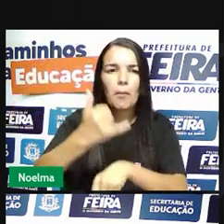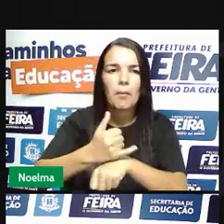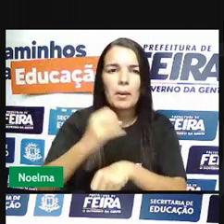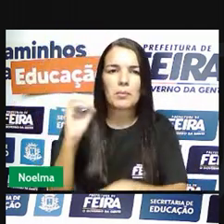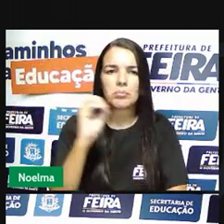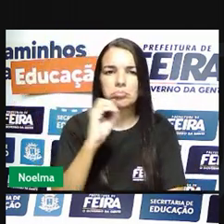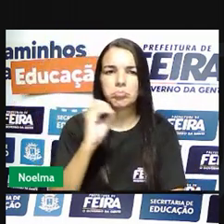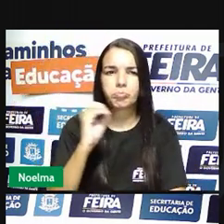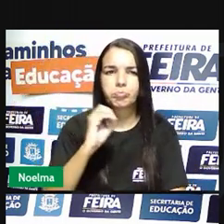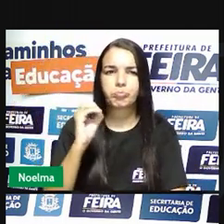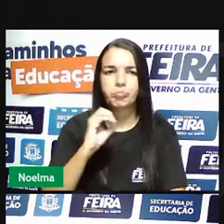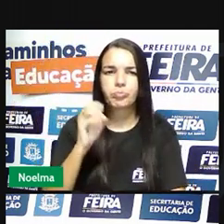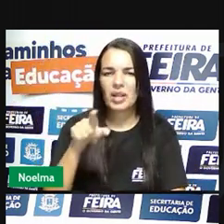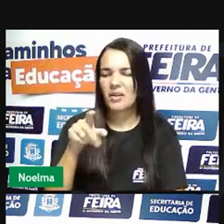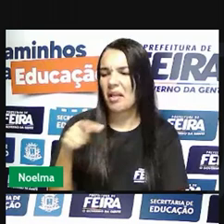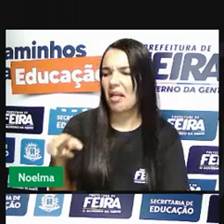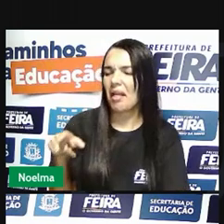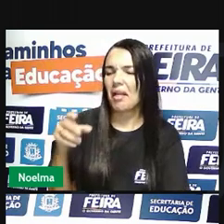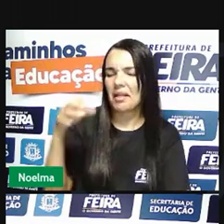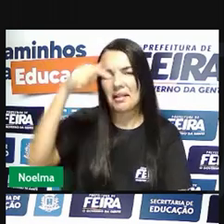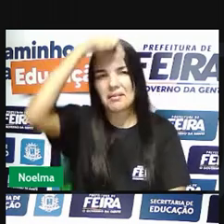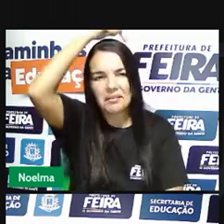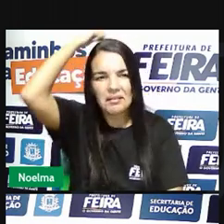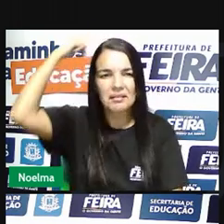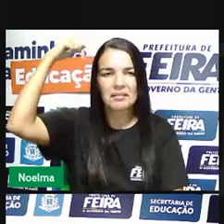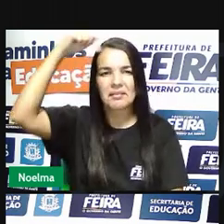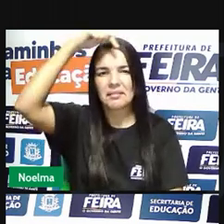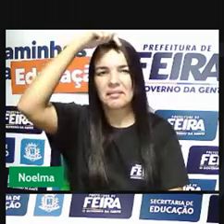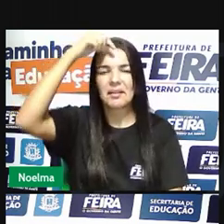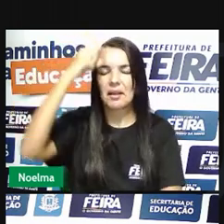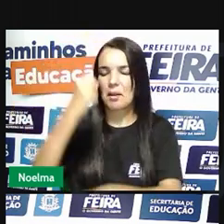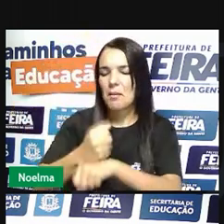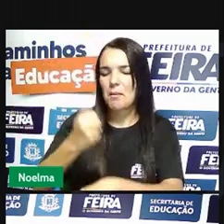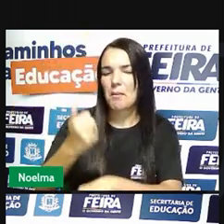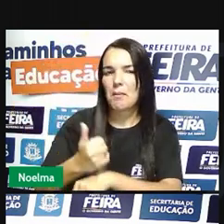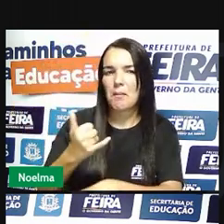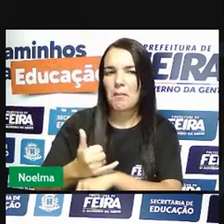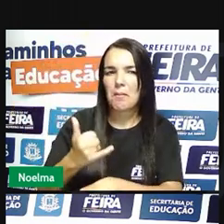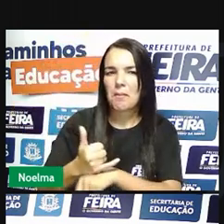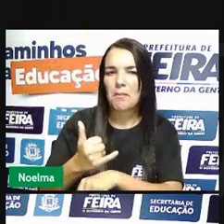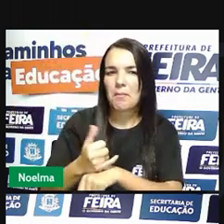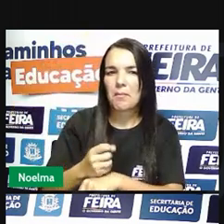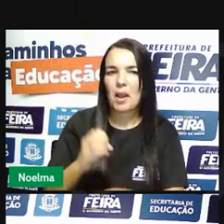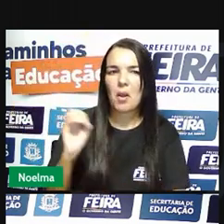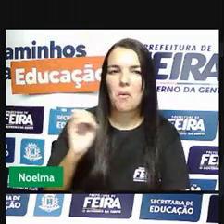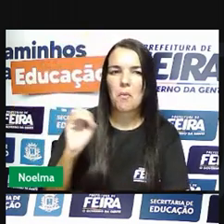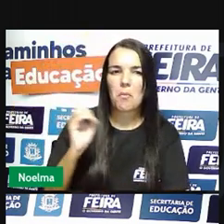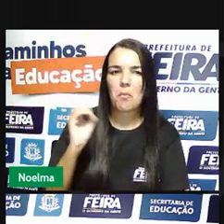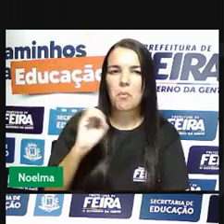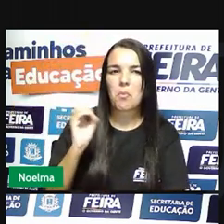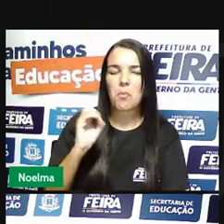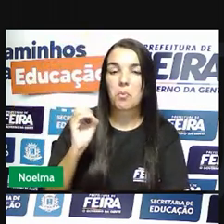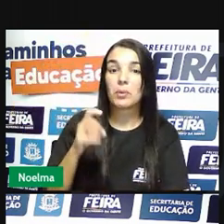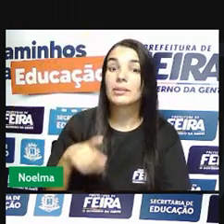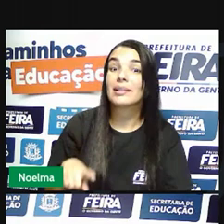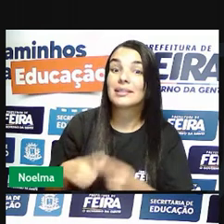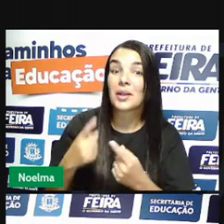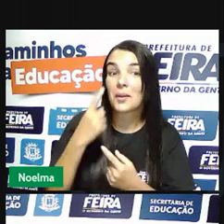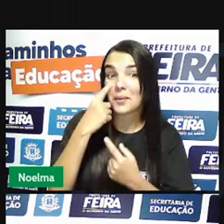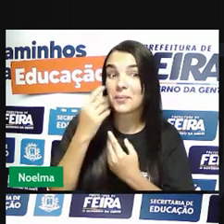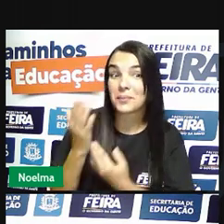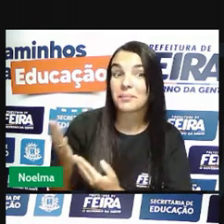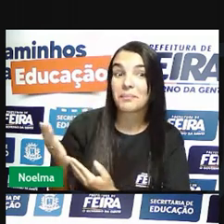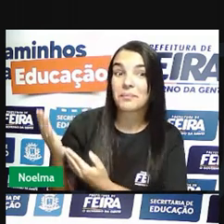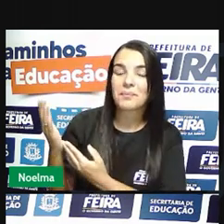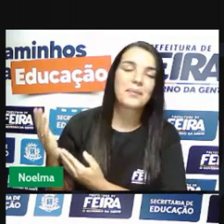oco. Ah, ele é um santinho de pau oco. Essa expressão, ela surgiu justamente dessa época, porque